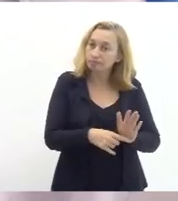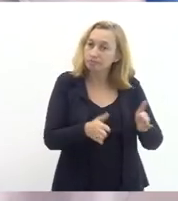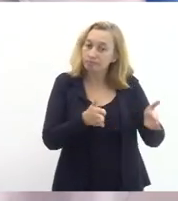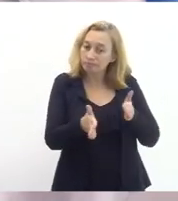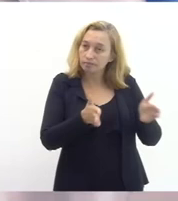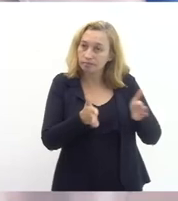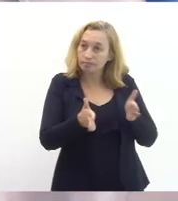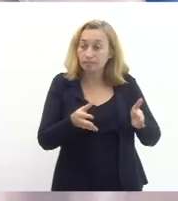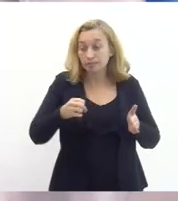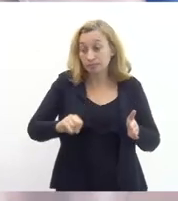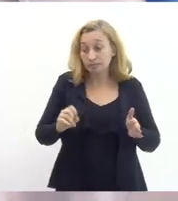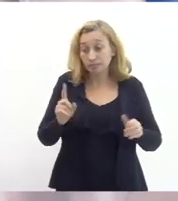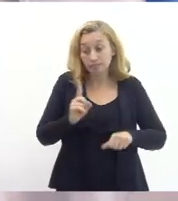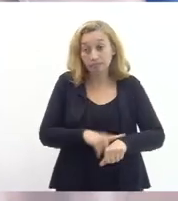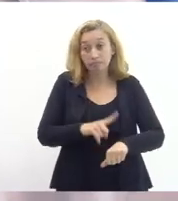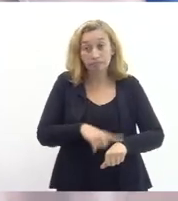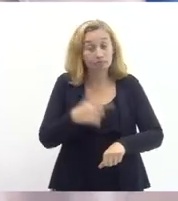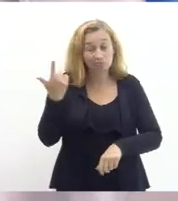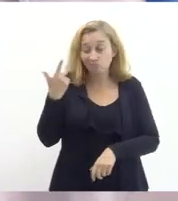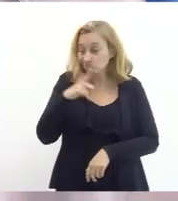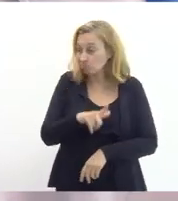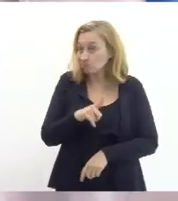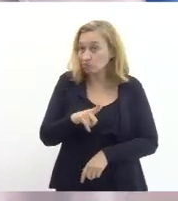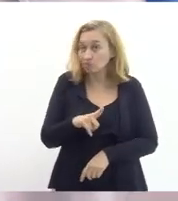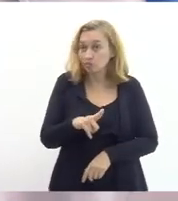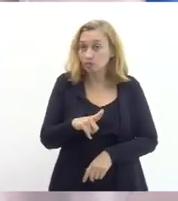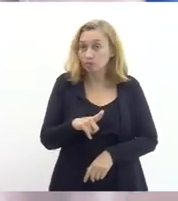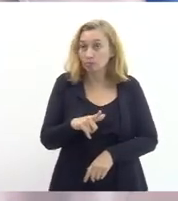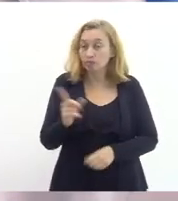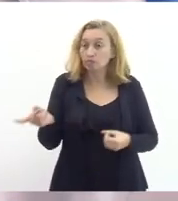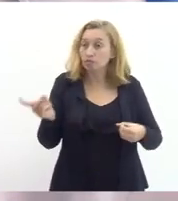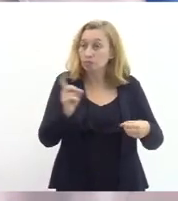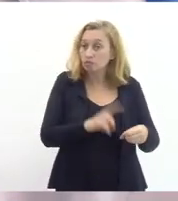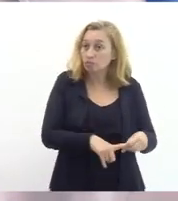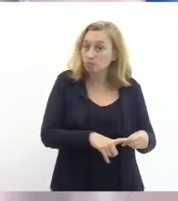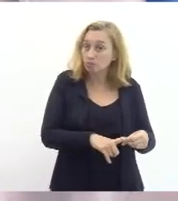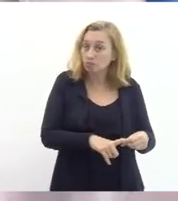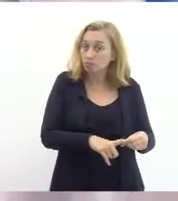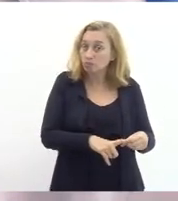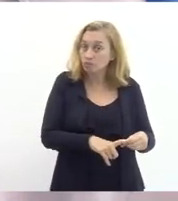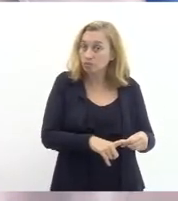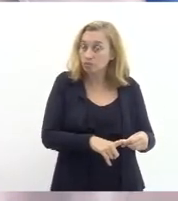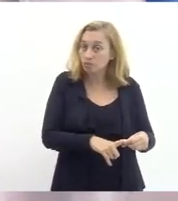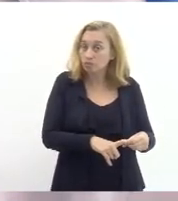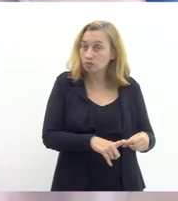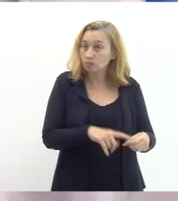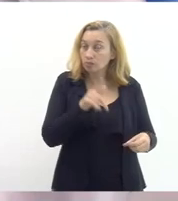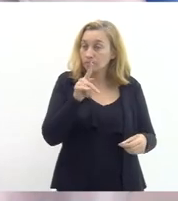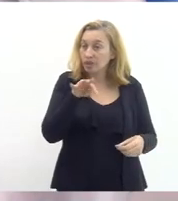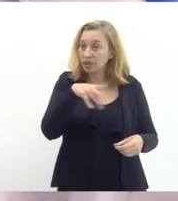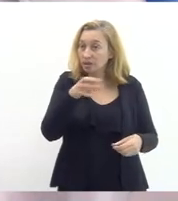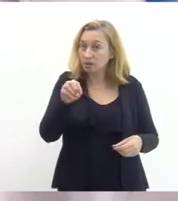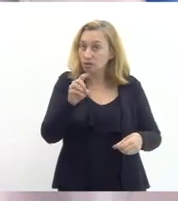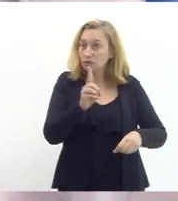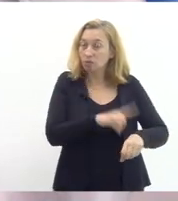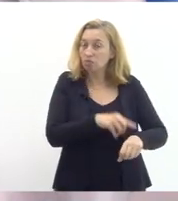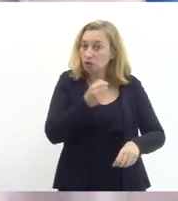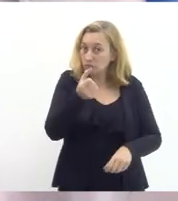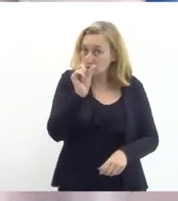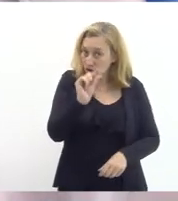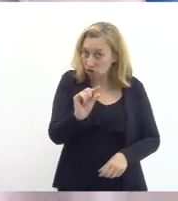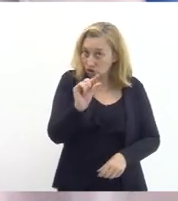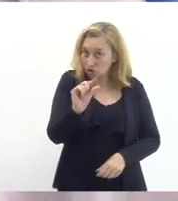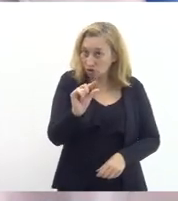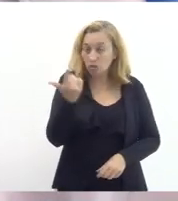se nesse momento a gente não vai conseguir retomar um padrão que em algum momento muito pequeno a gente conseguiu